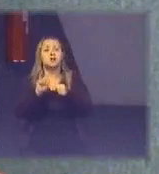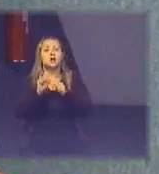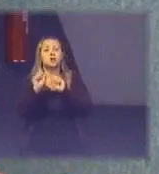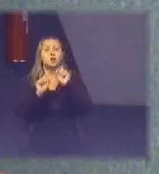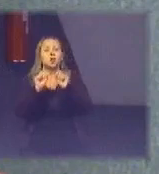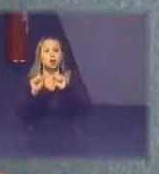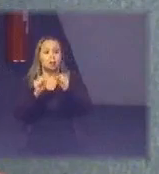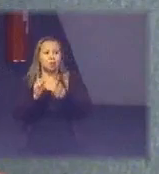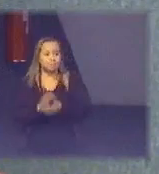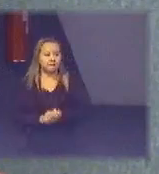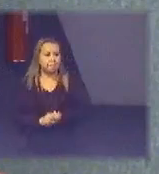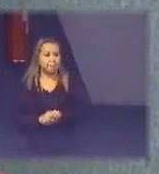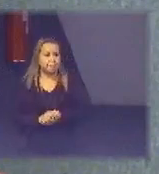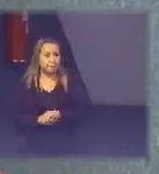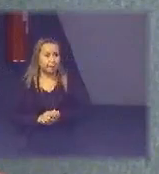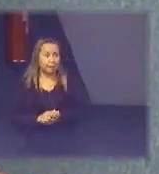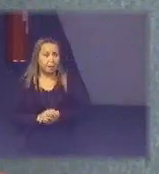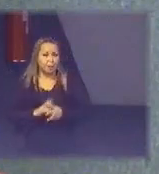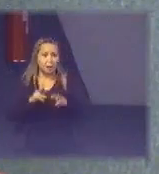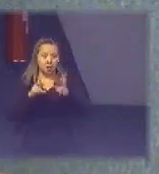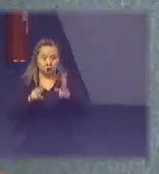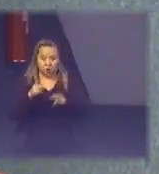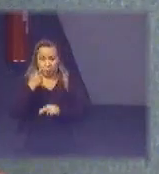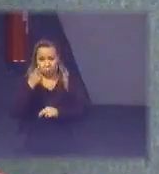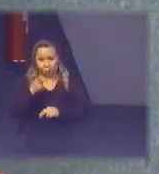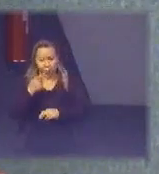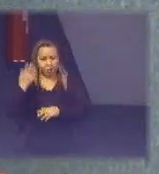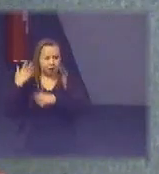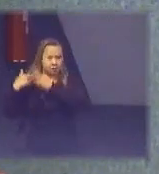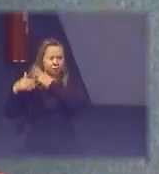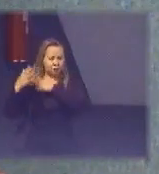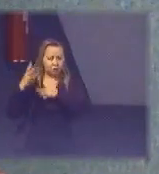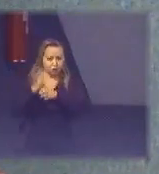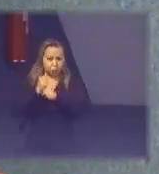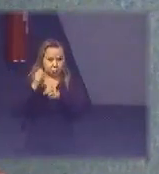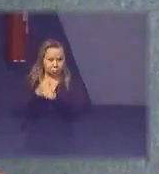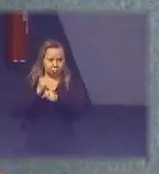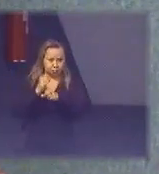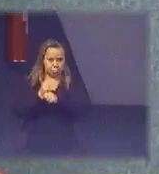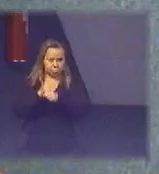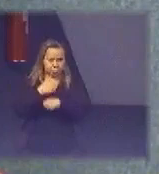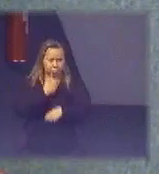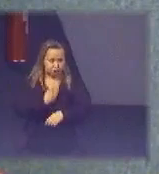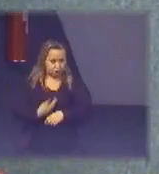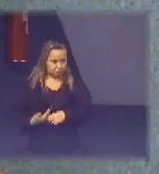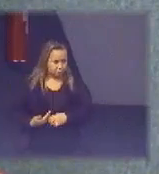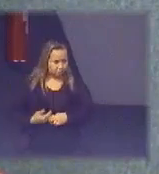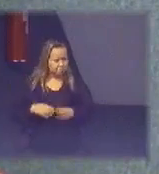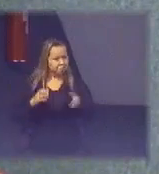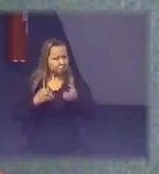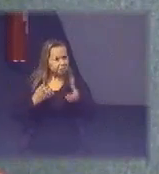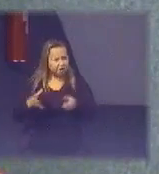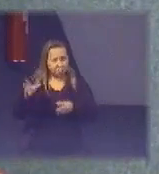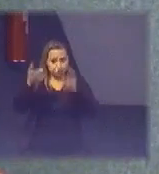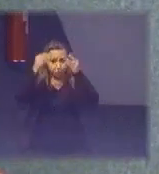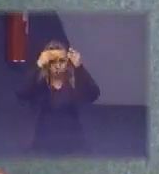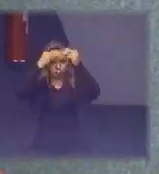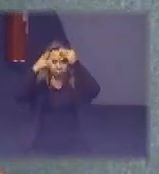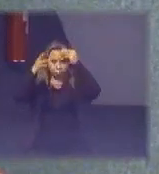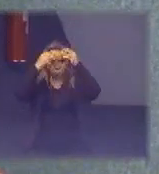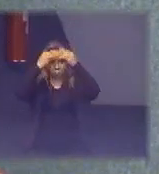Fenile um pouco antes sobre compras públicas gostaria que ficasse muito na cabeça dos